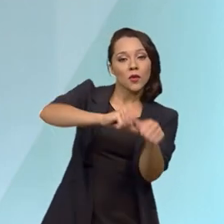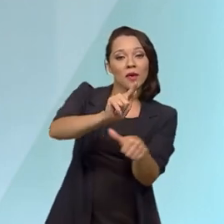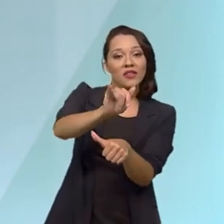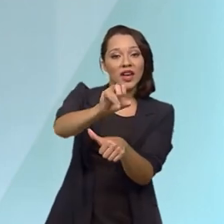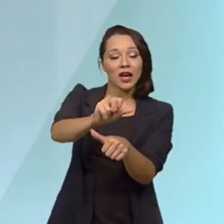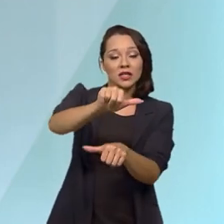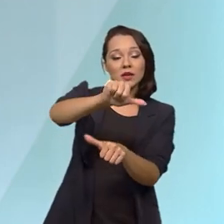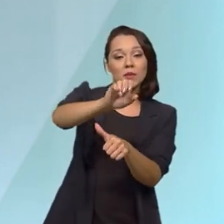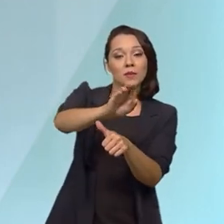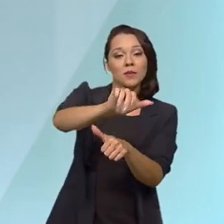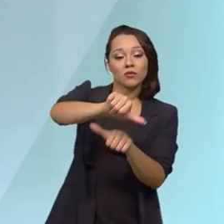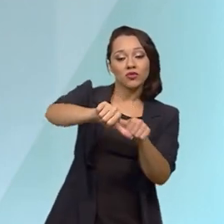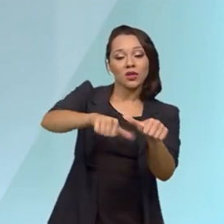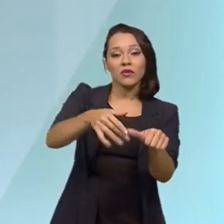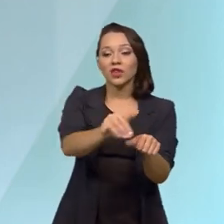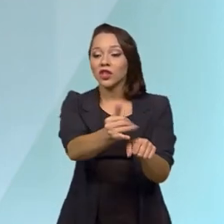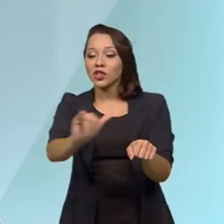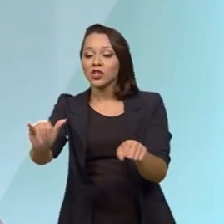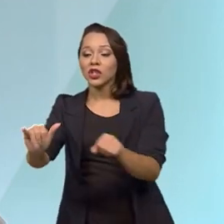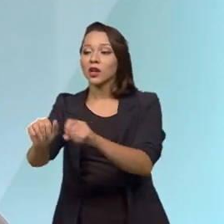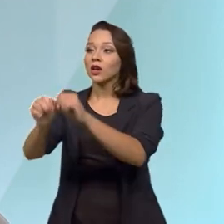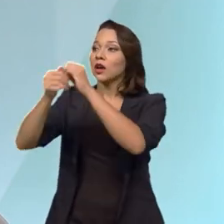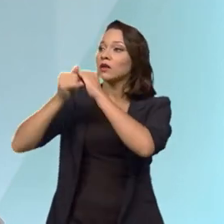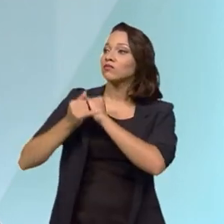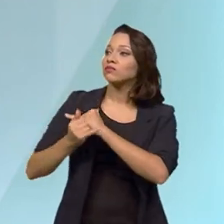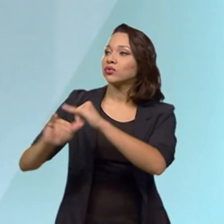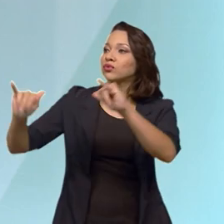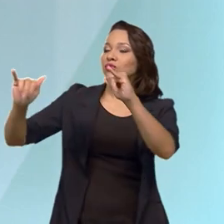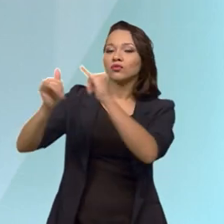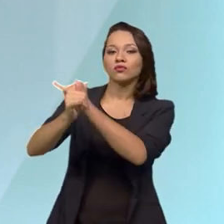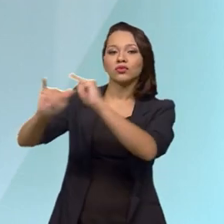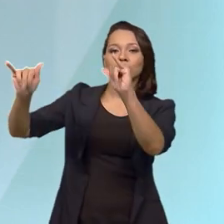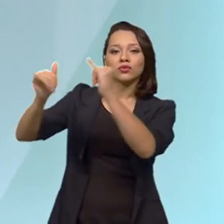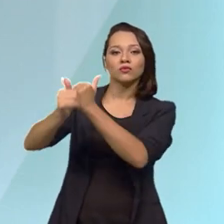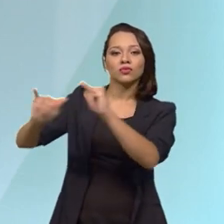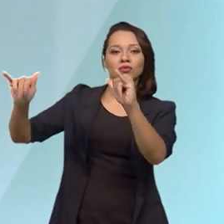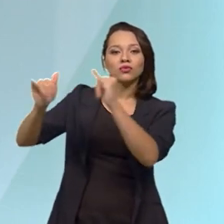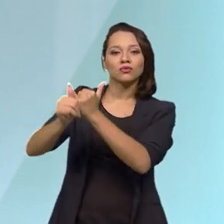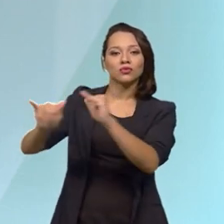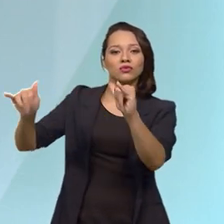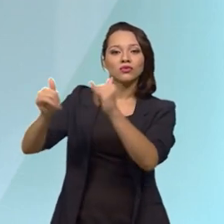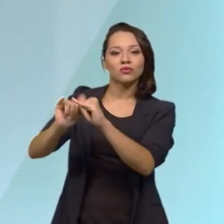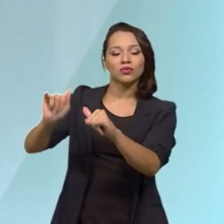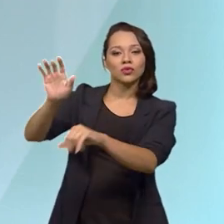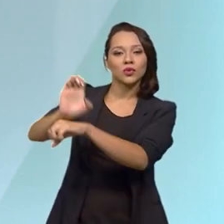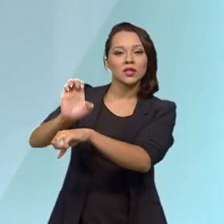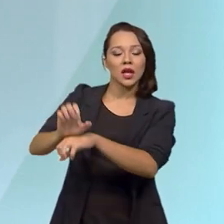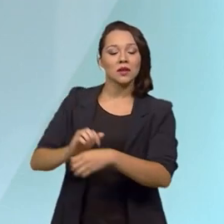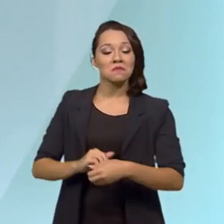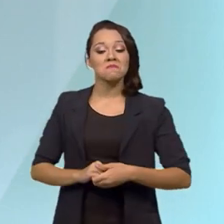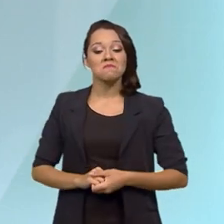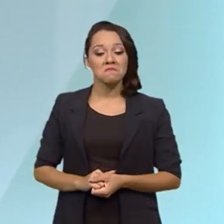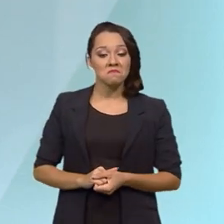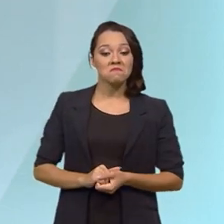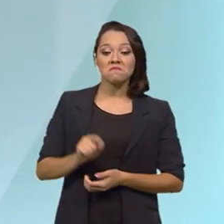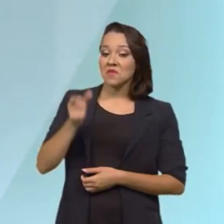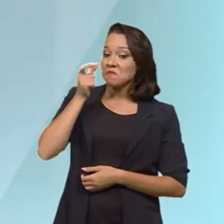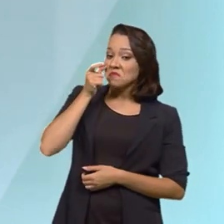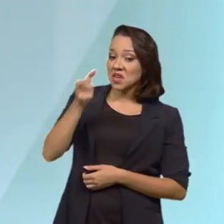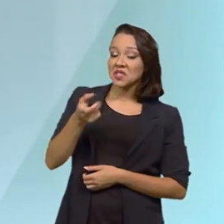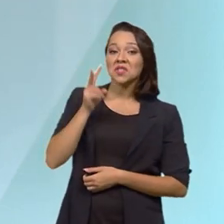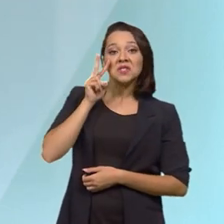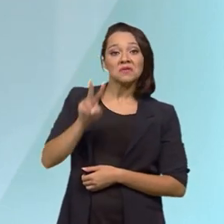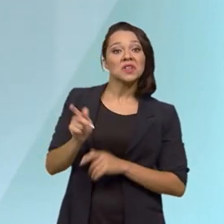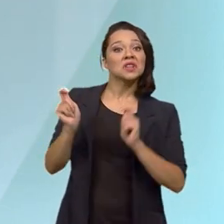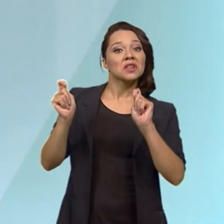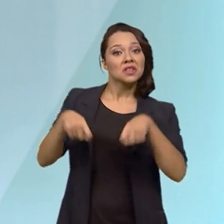biogás em energia e jogava na rede elétrica ali do Estado. Super interessante ver